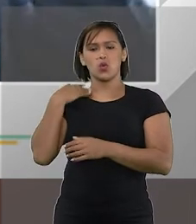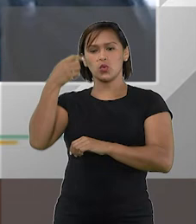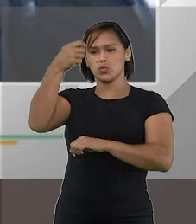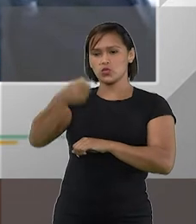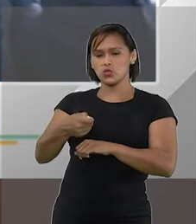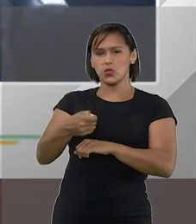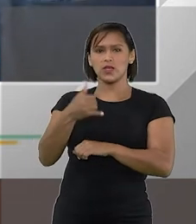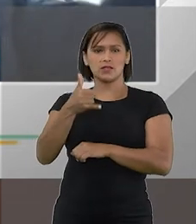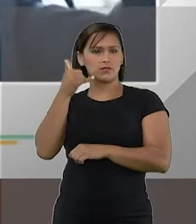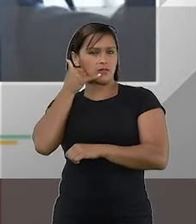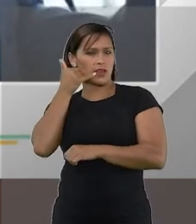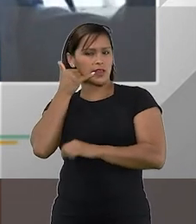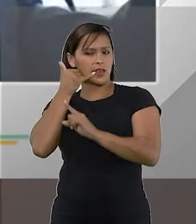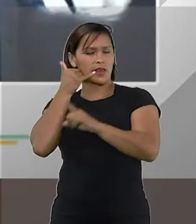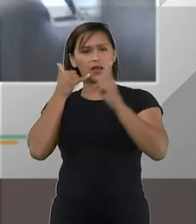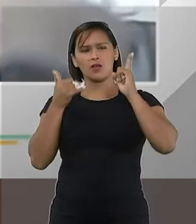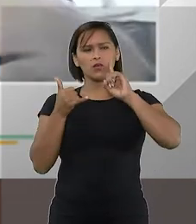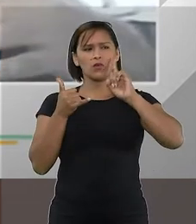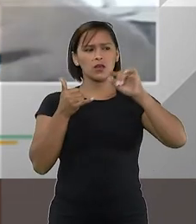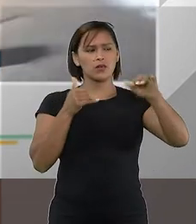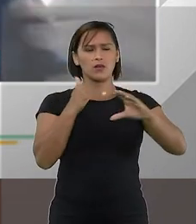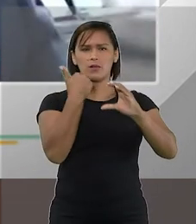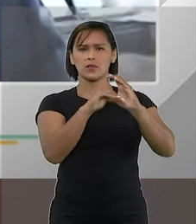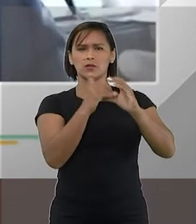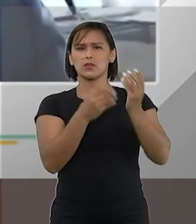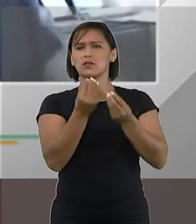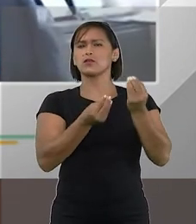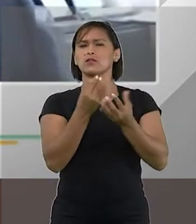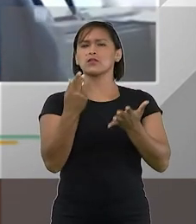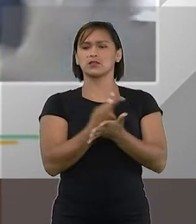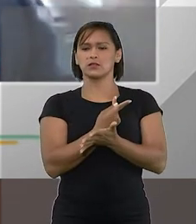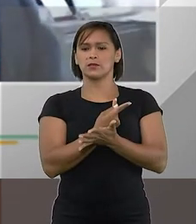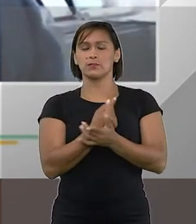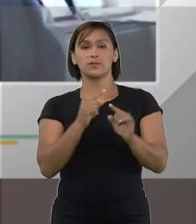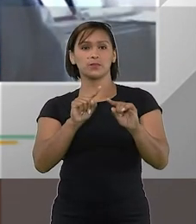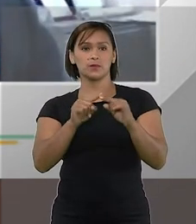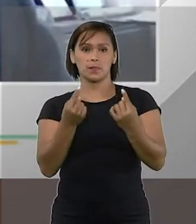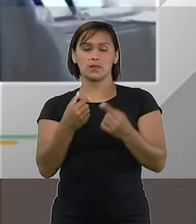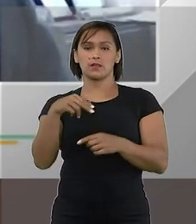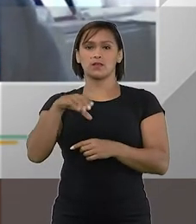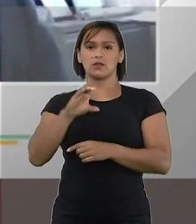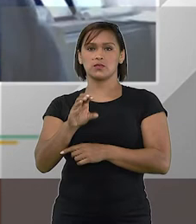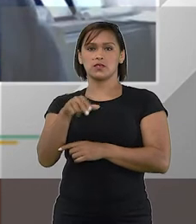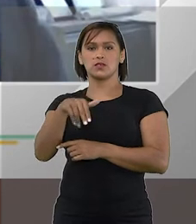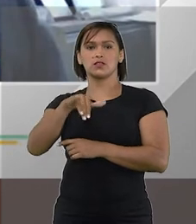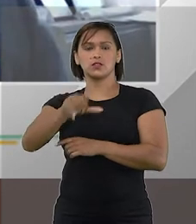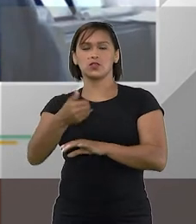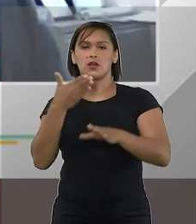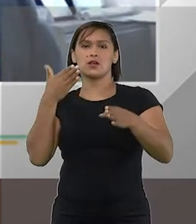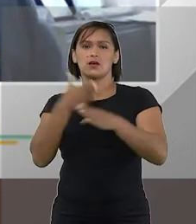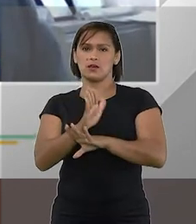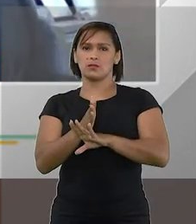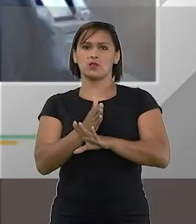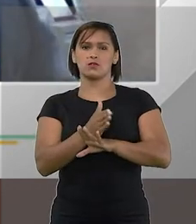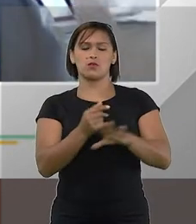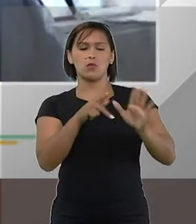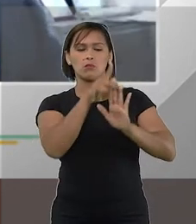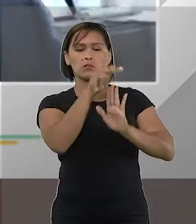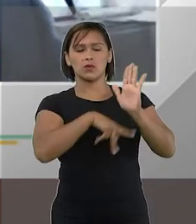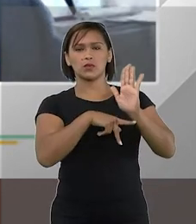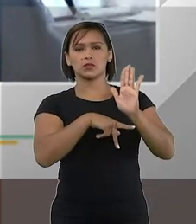brasileiro vai pegar o telefone ligar para lá vai mandar um e-mail como é que funciona então o CNJ aprovou um